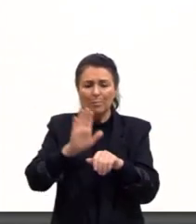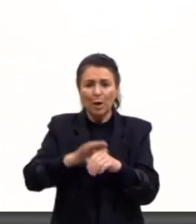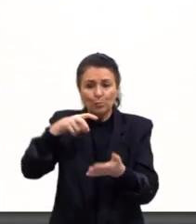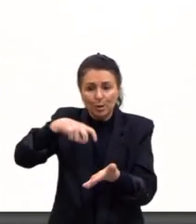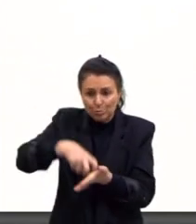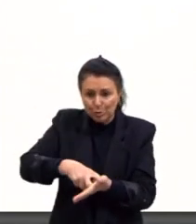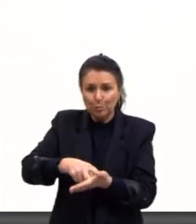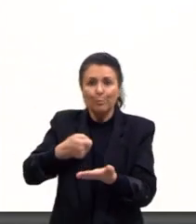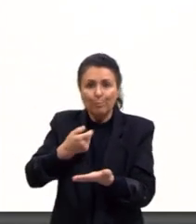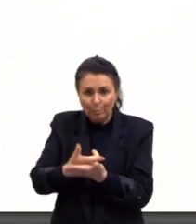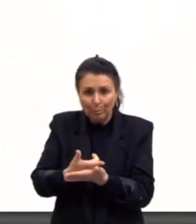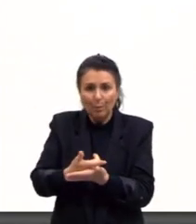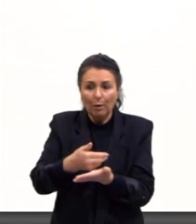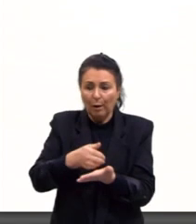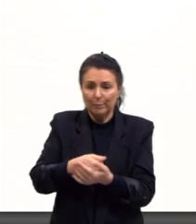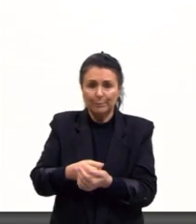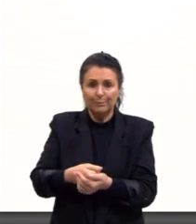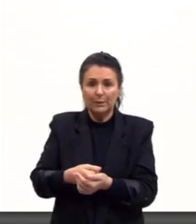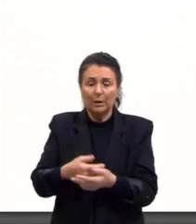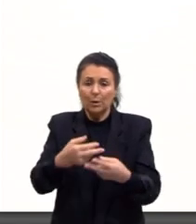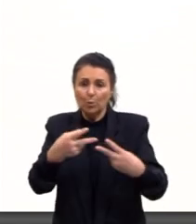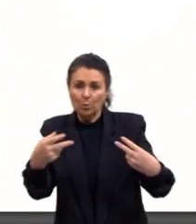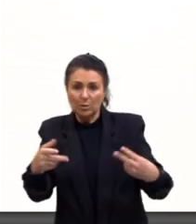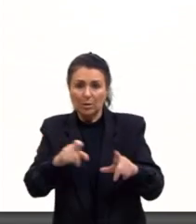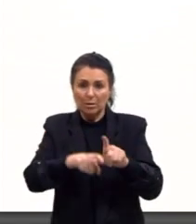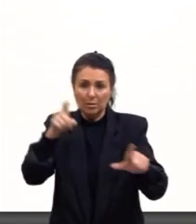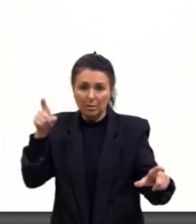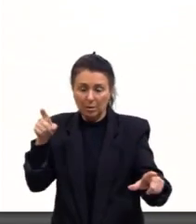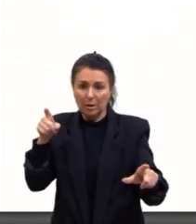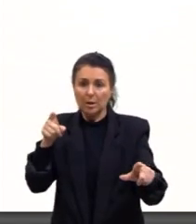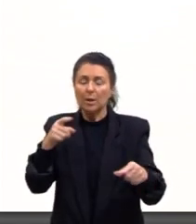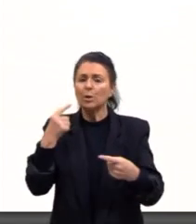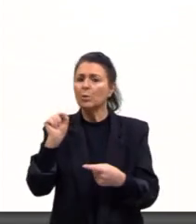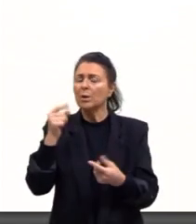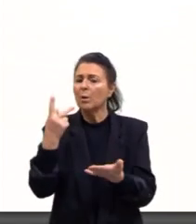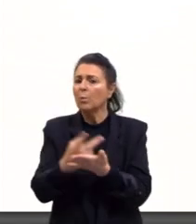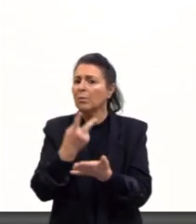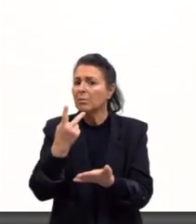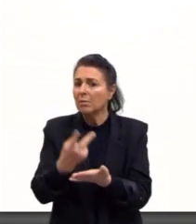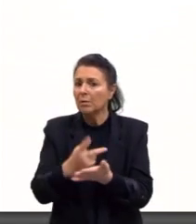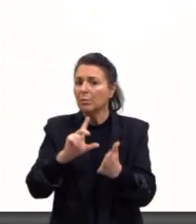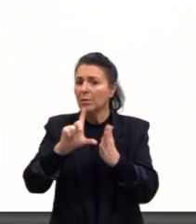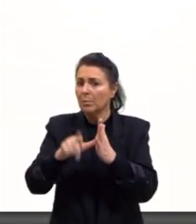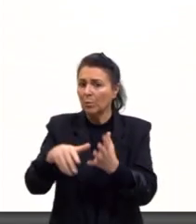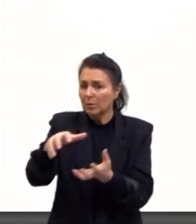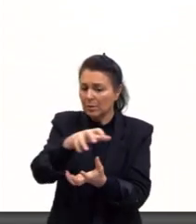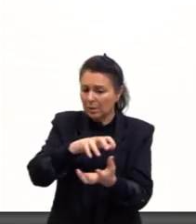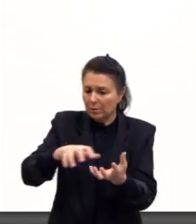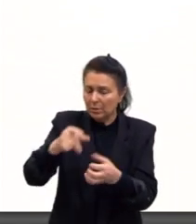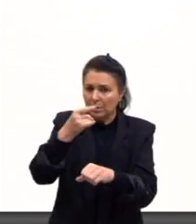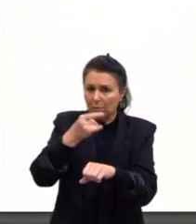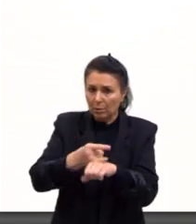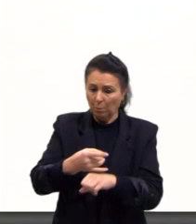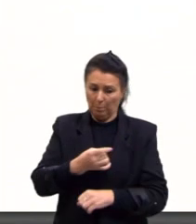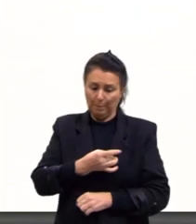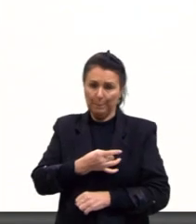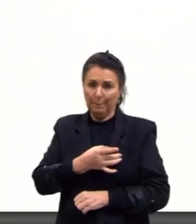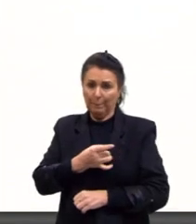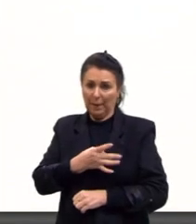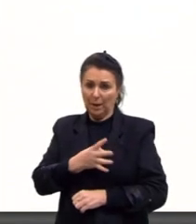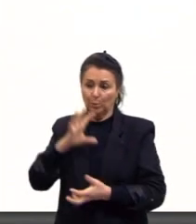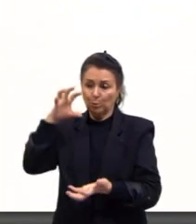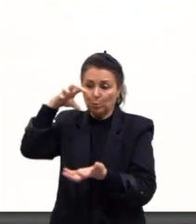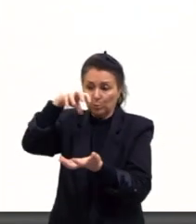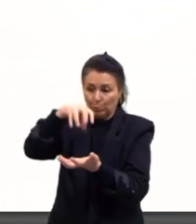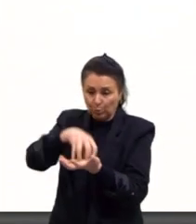É importante falar da repercussão da revolução haitiana na época. Ela gerou muito medo nas colônias, nos escravizadores,